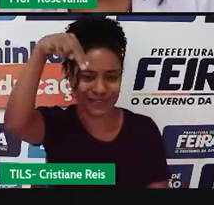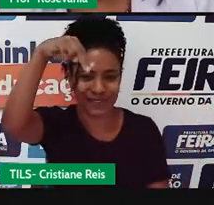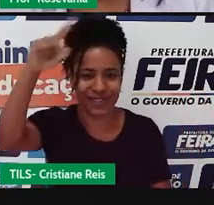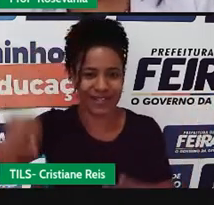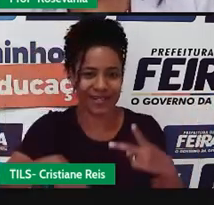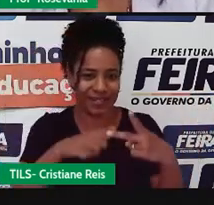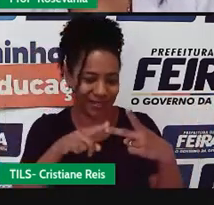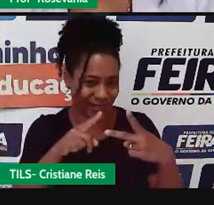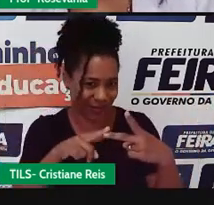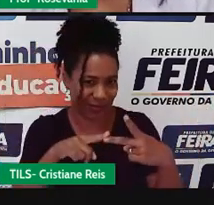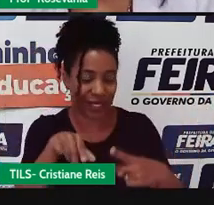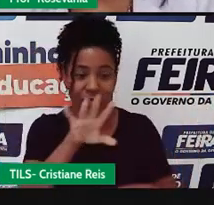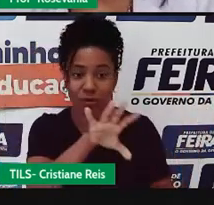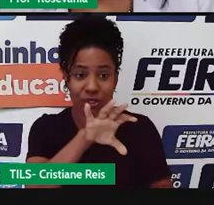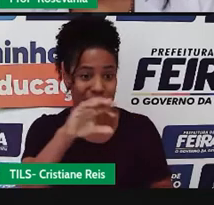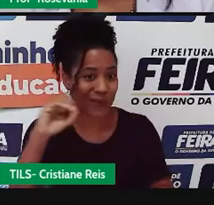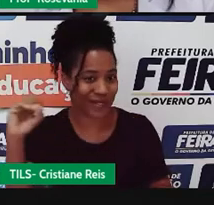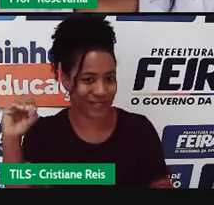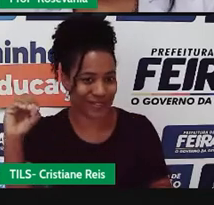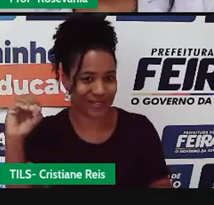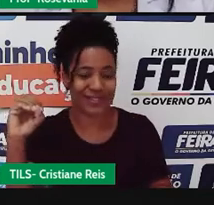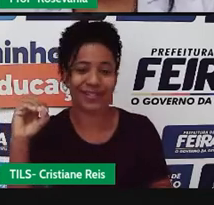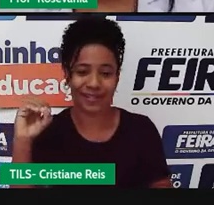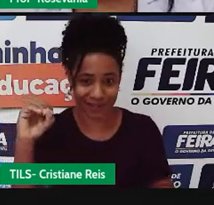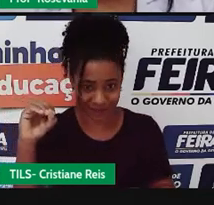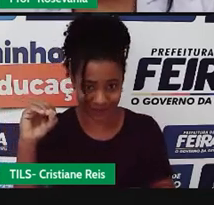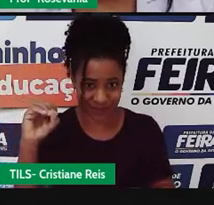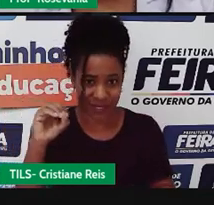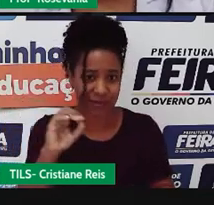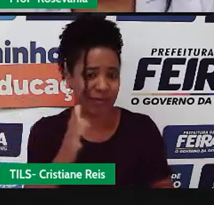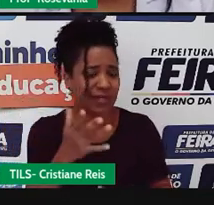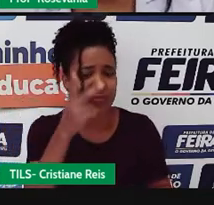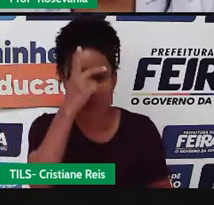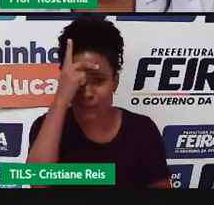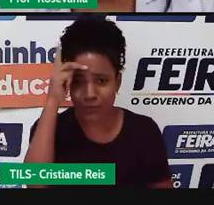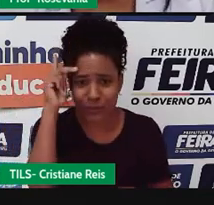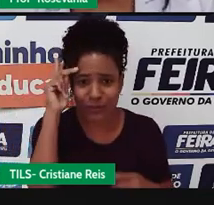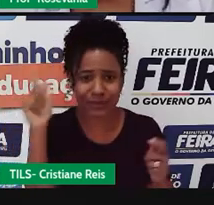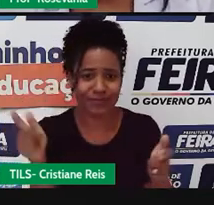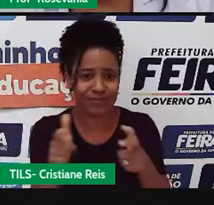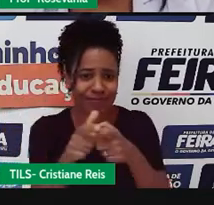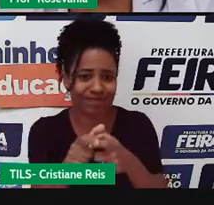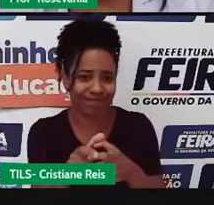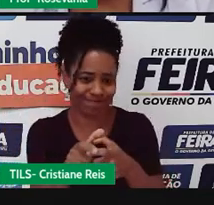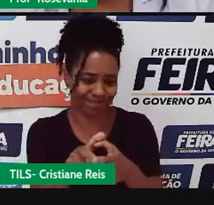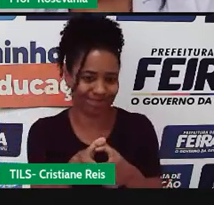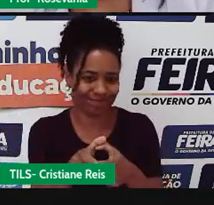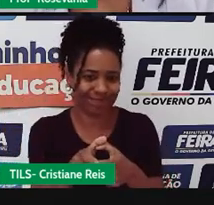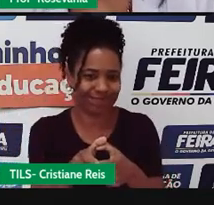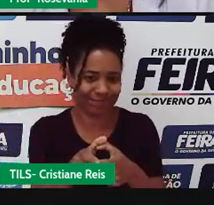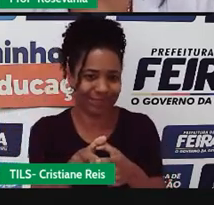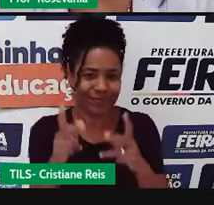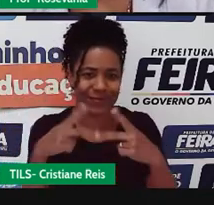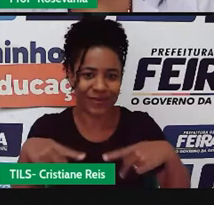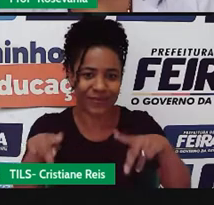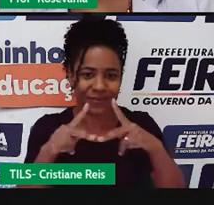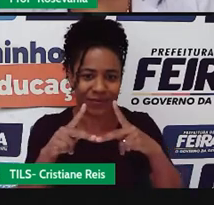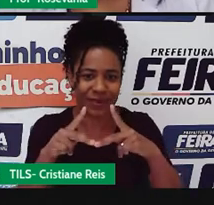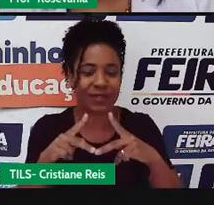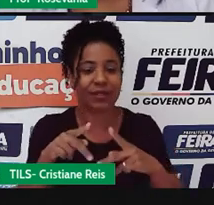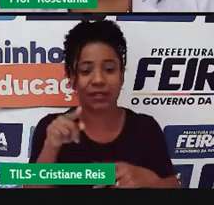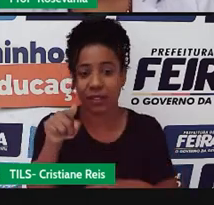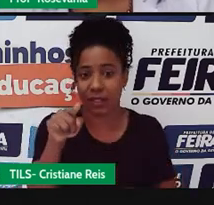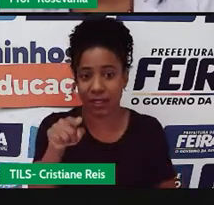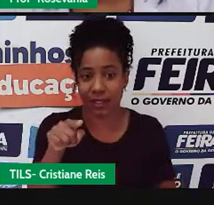região centro-oeste, mas eu também não tenho uma quantidade de gente assim, né? Assim, muito grande pra poder gastar. E aí, a